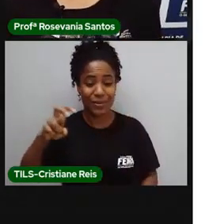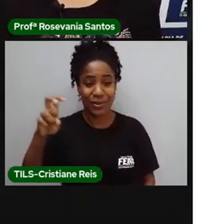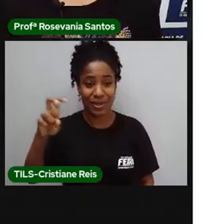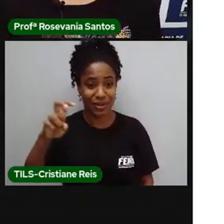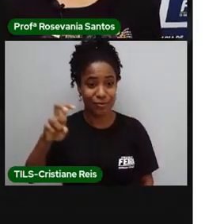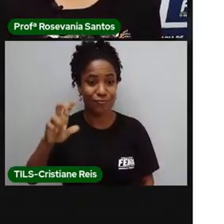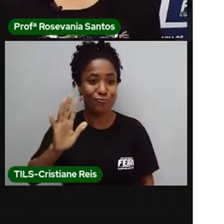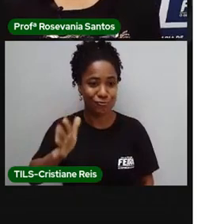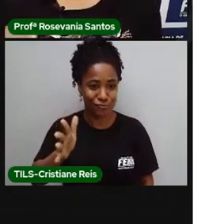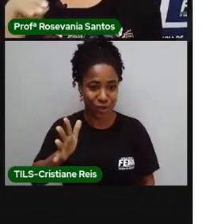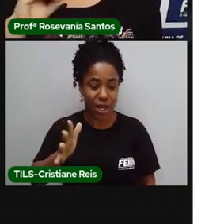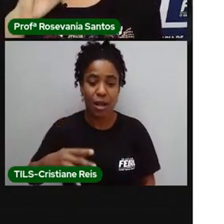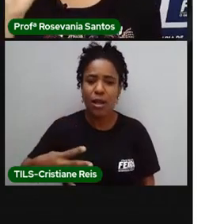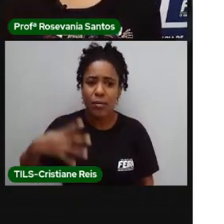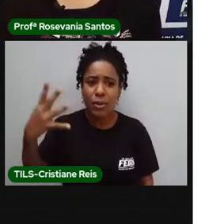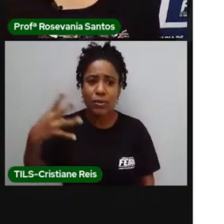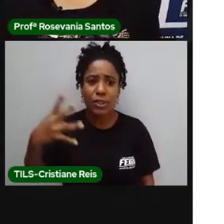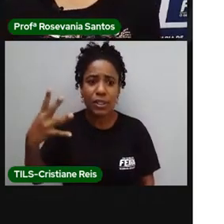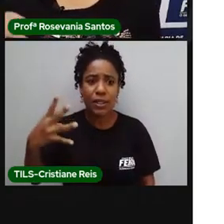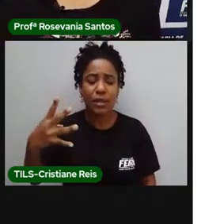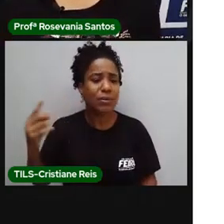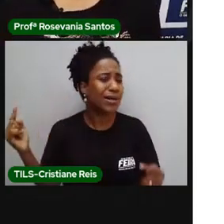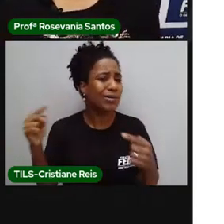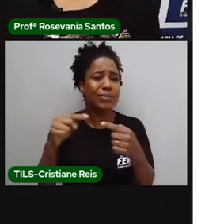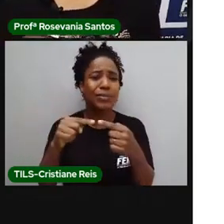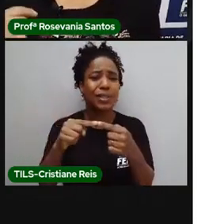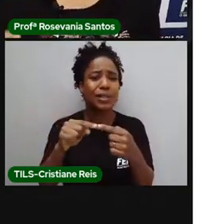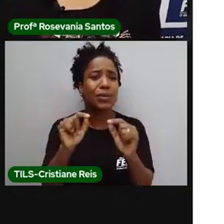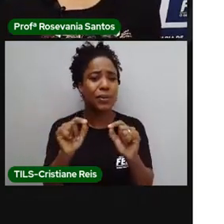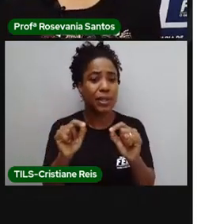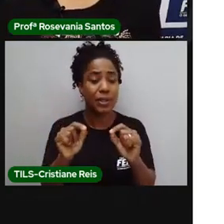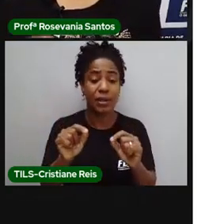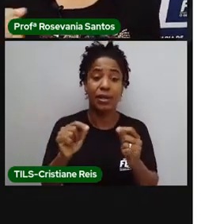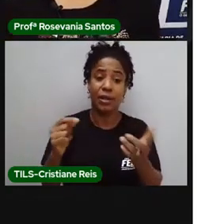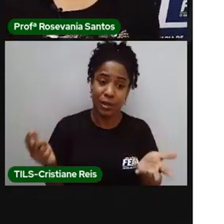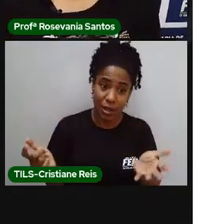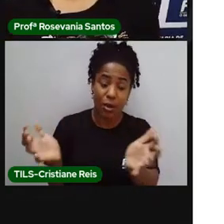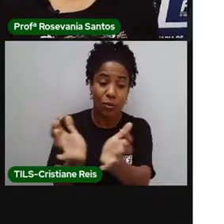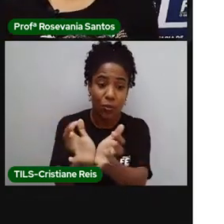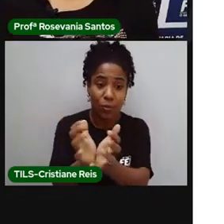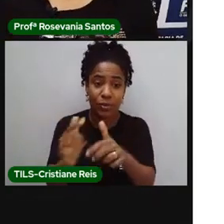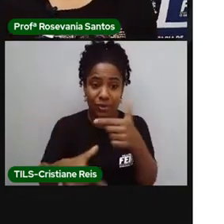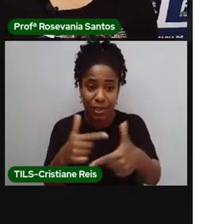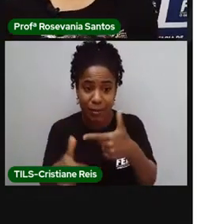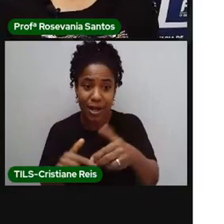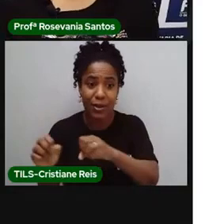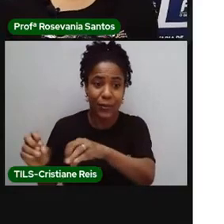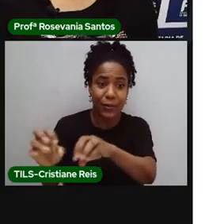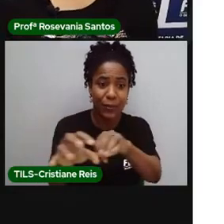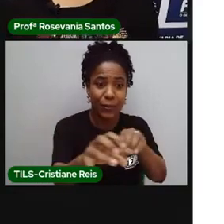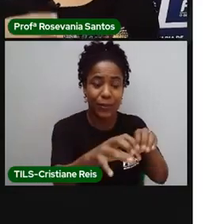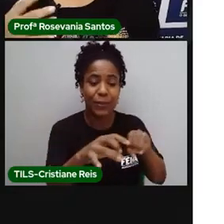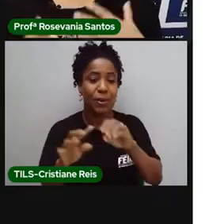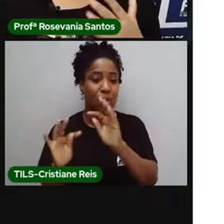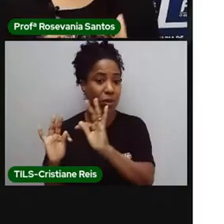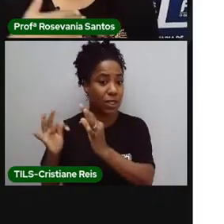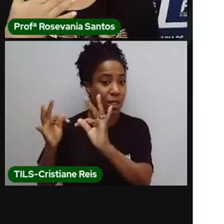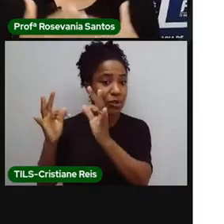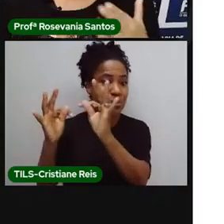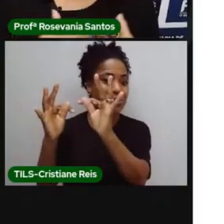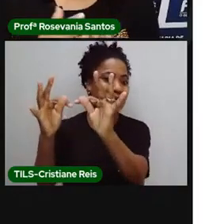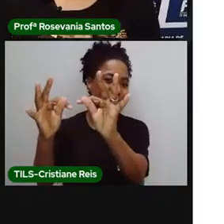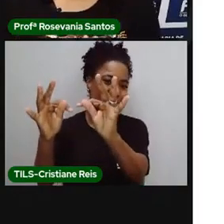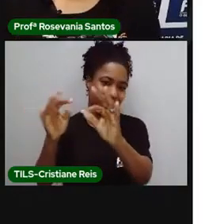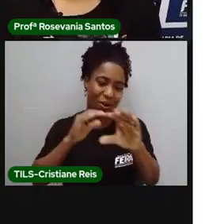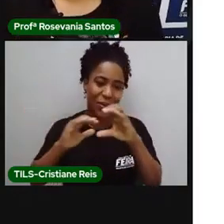quaternário, ele está relacionado com as pesquisas, com desenvolvimento, educação, telecomunicações. Essa forma